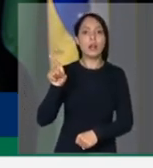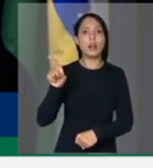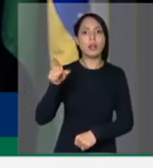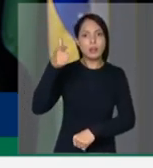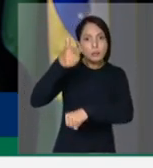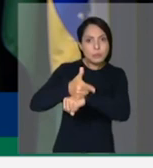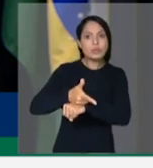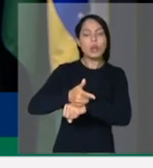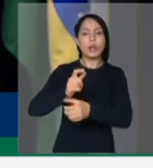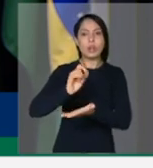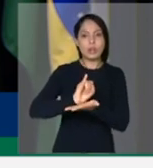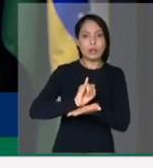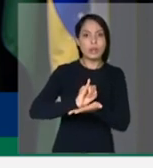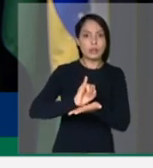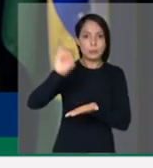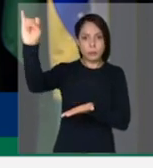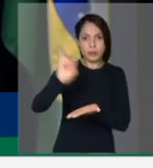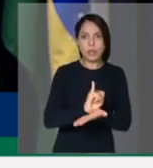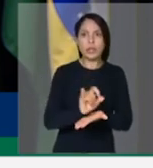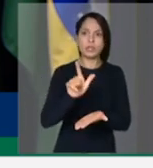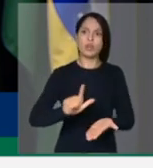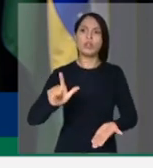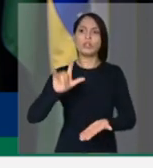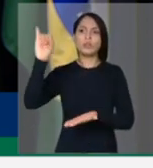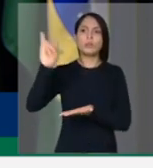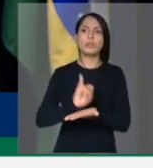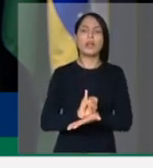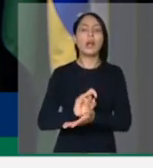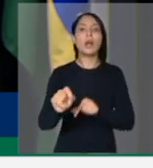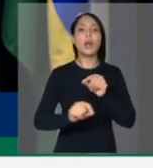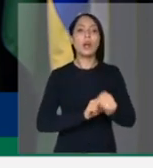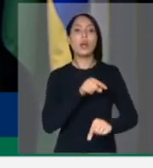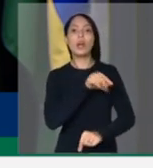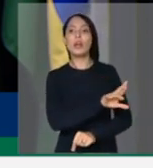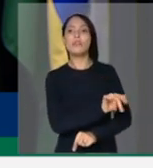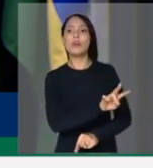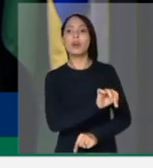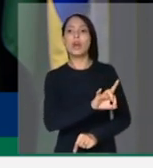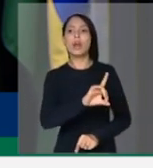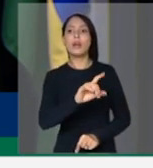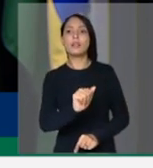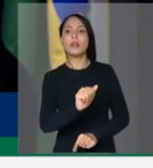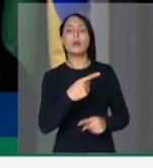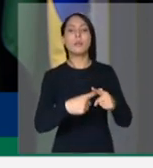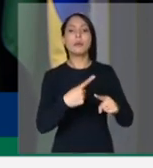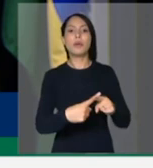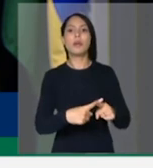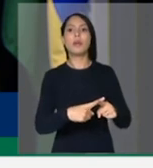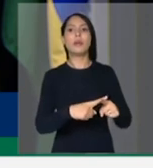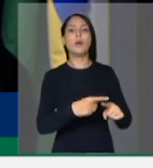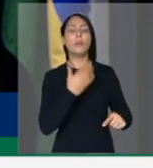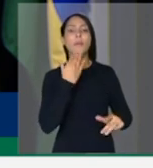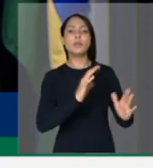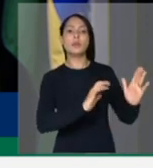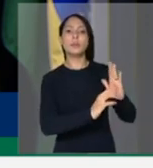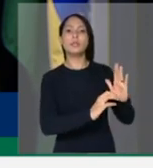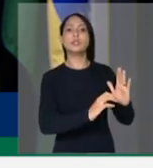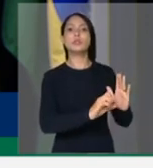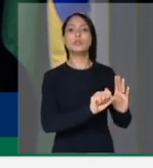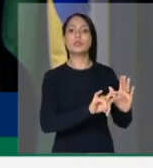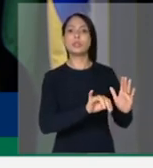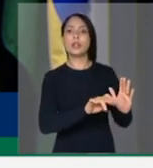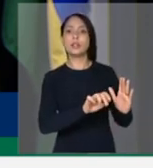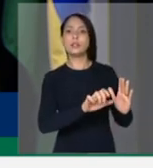importadas, obviamente, ela fosse revogada a pedido do Partido Socialista Brasileiro. E